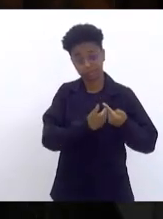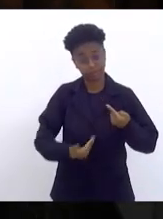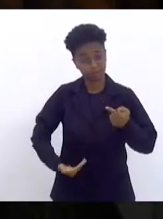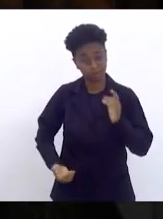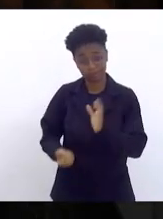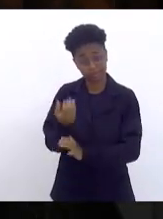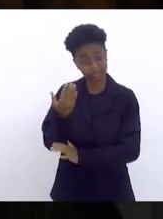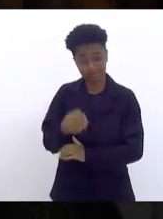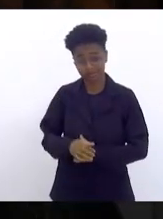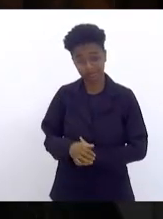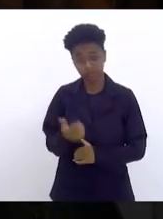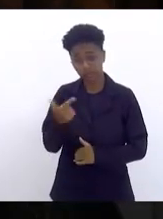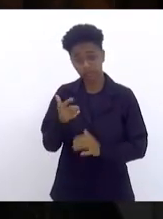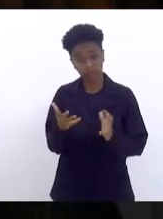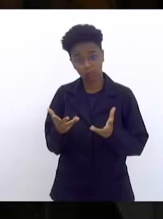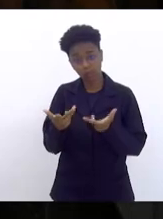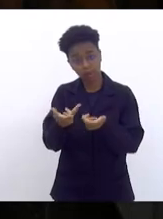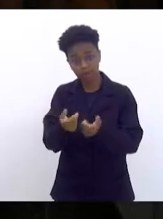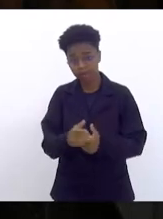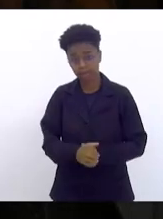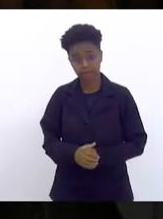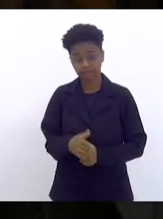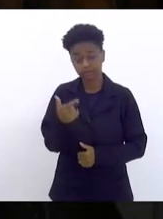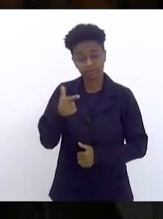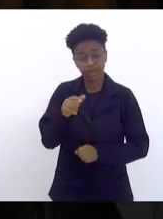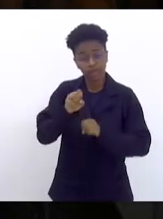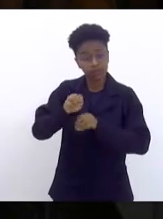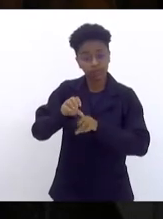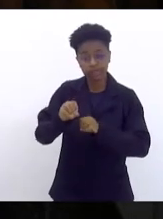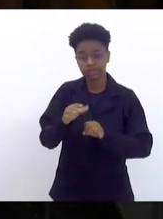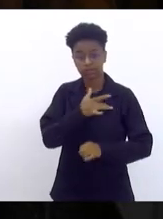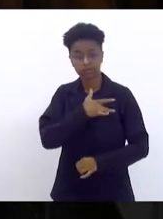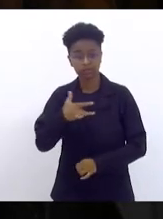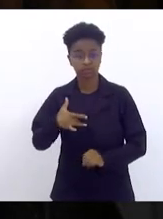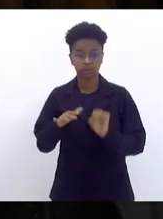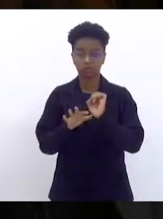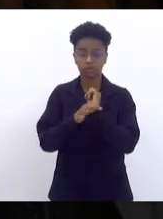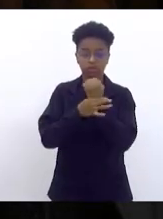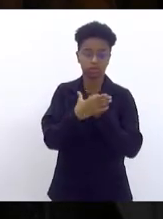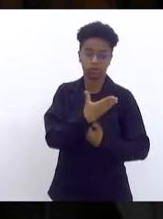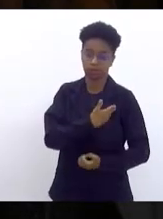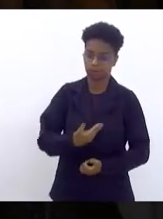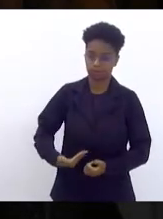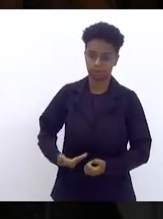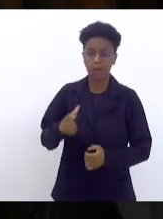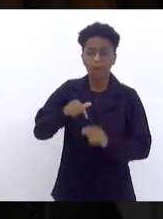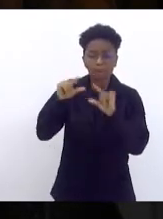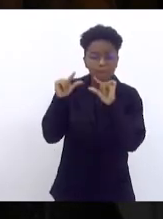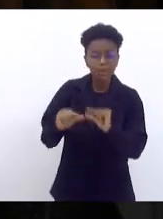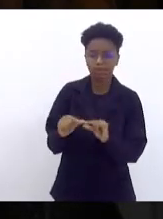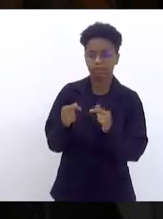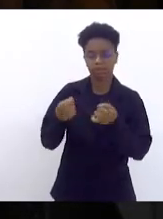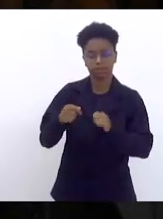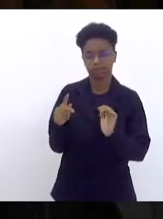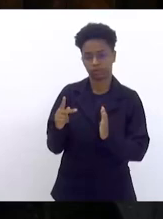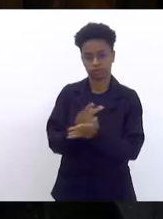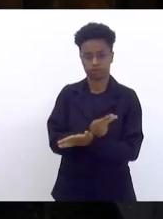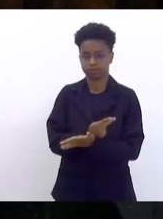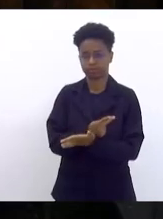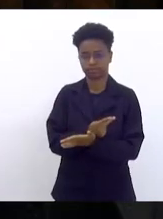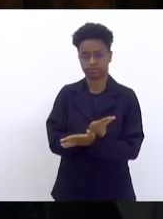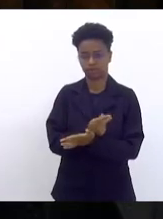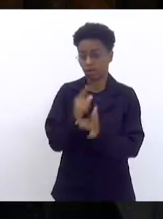de qualidade em educação, saúde e segurança pública. Que é o mínimo que o Estado